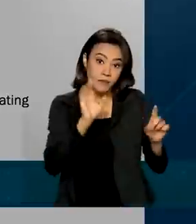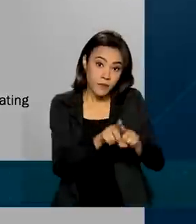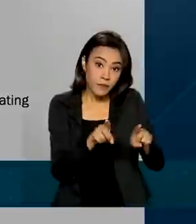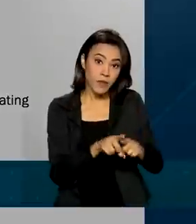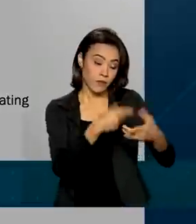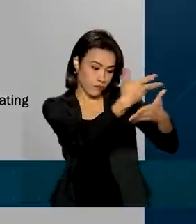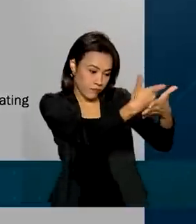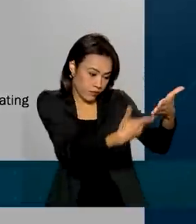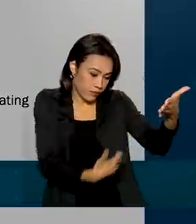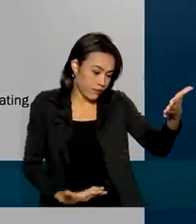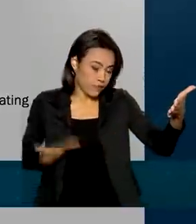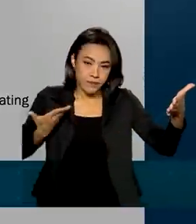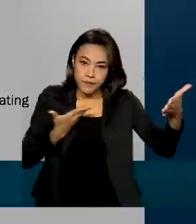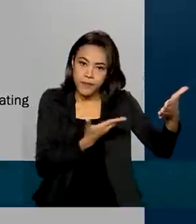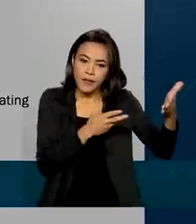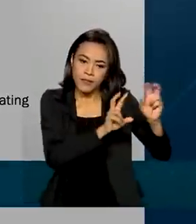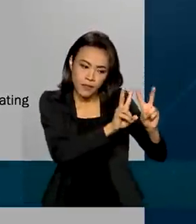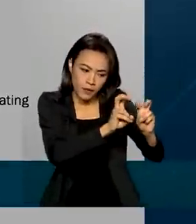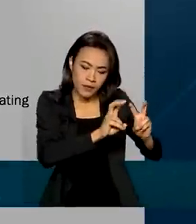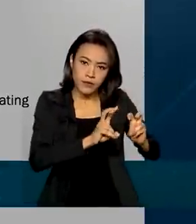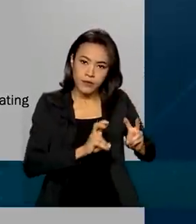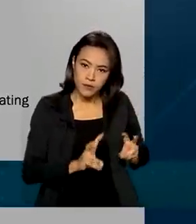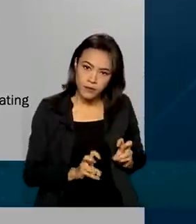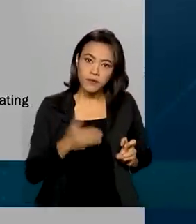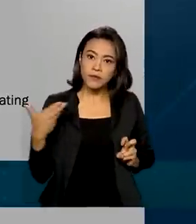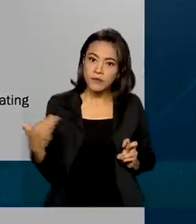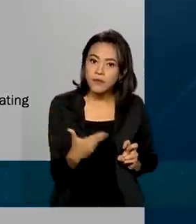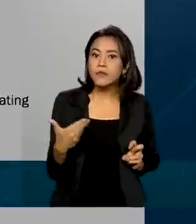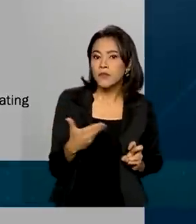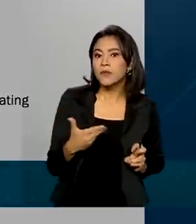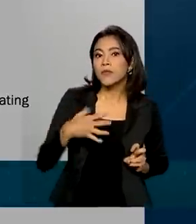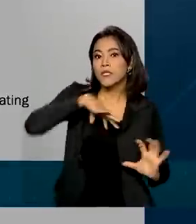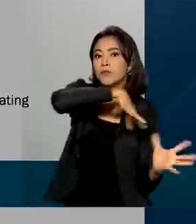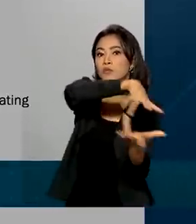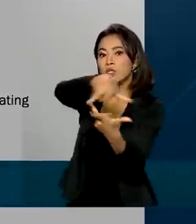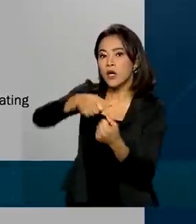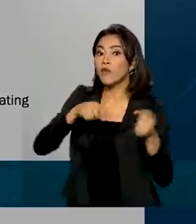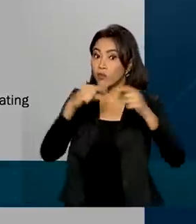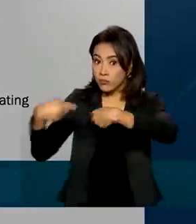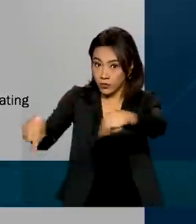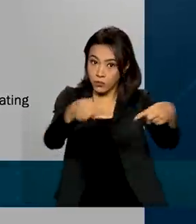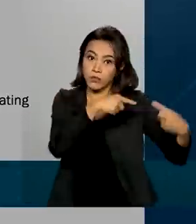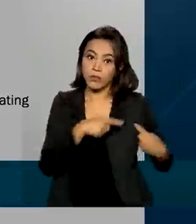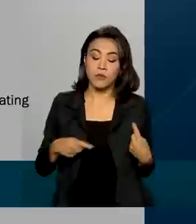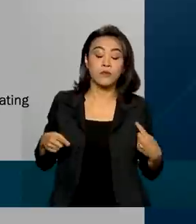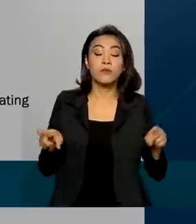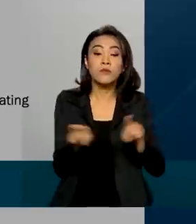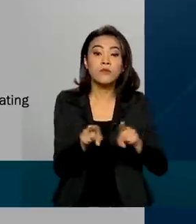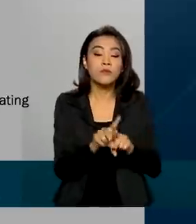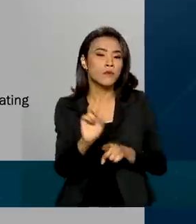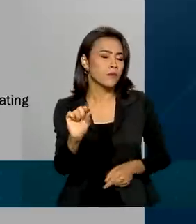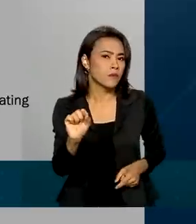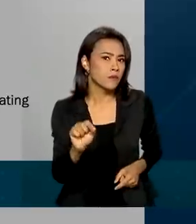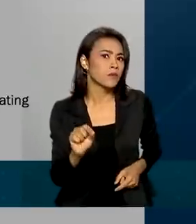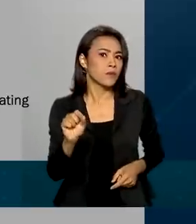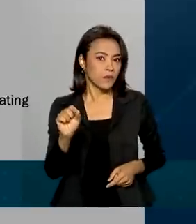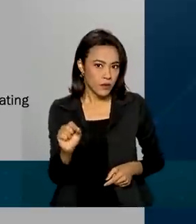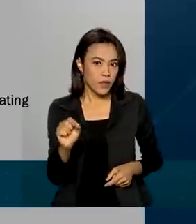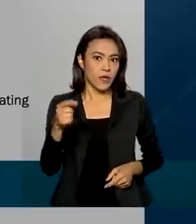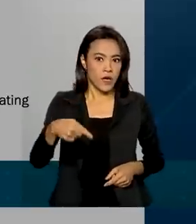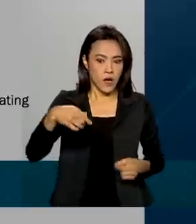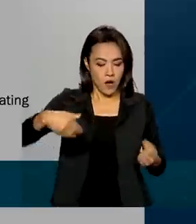com o Kremlin, alguns temas da agenda internacional também foram discutidos, incluindo a presidência